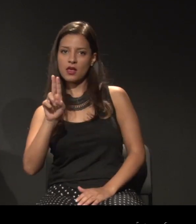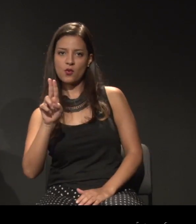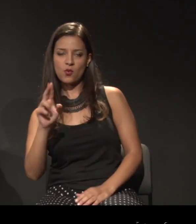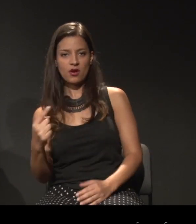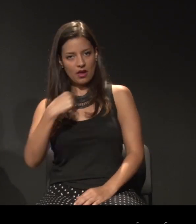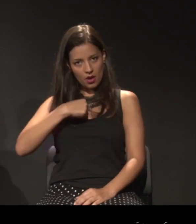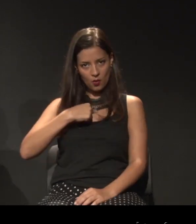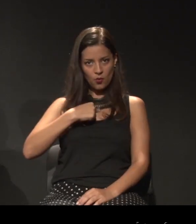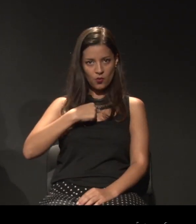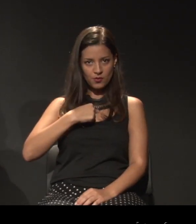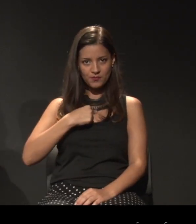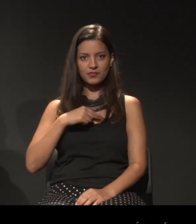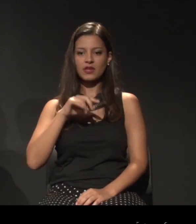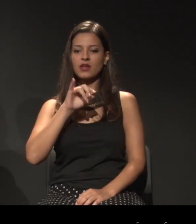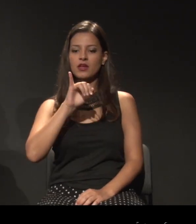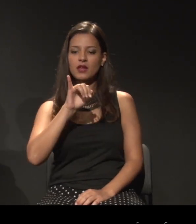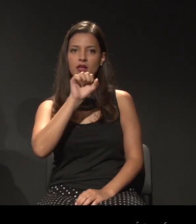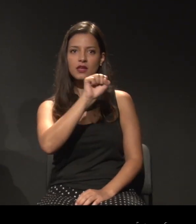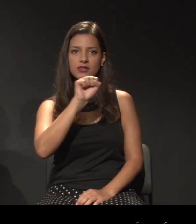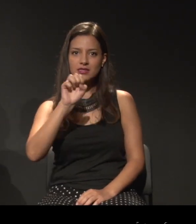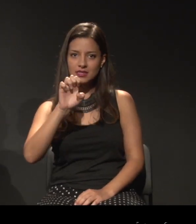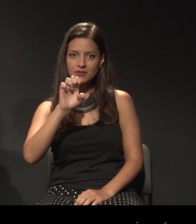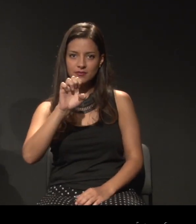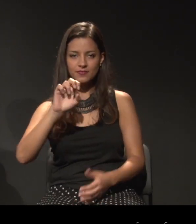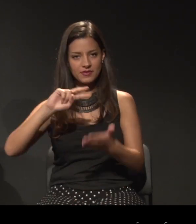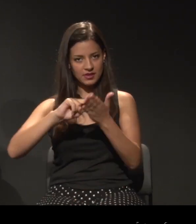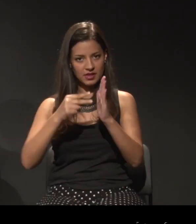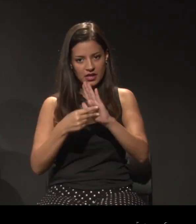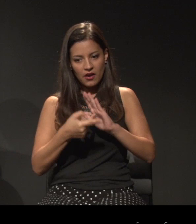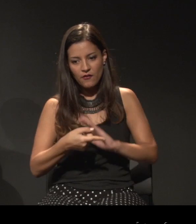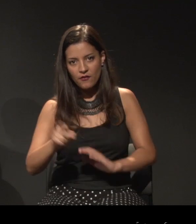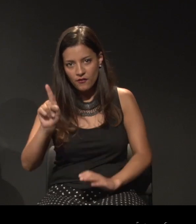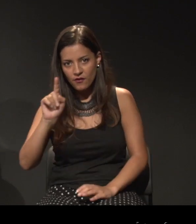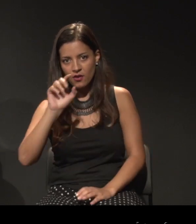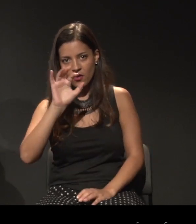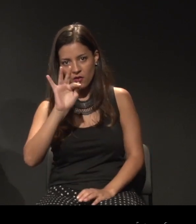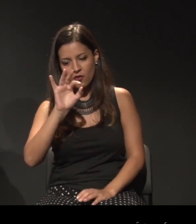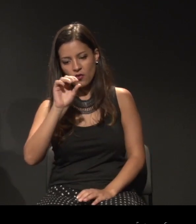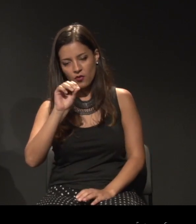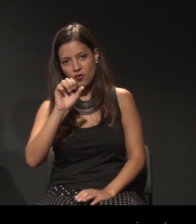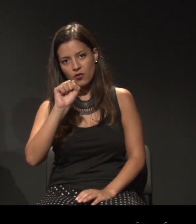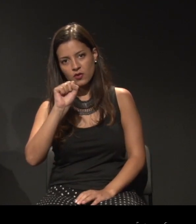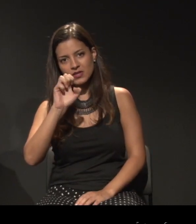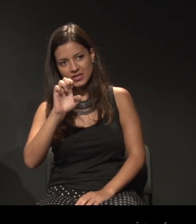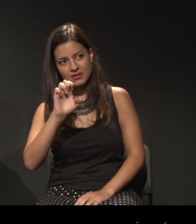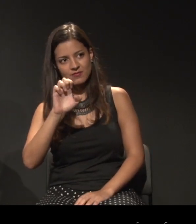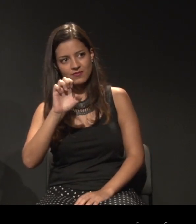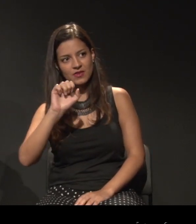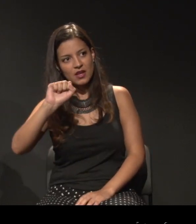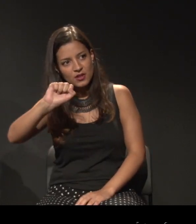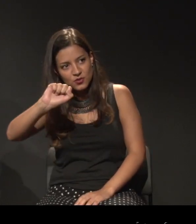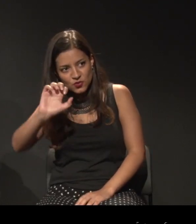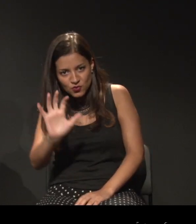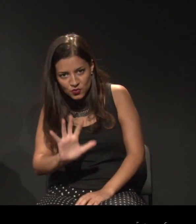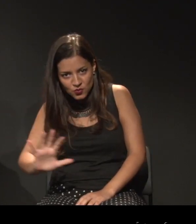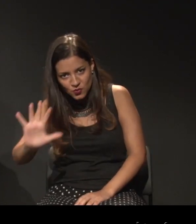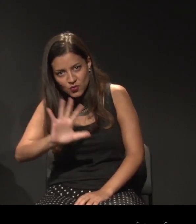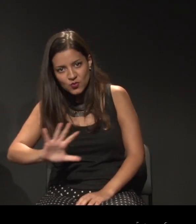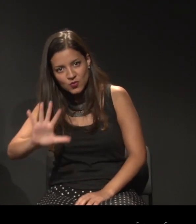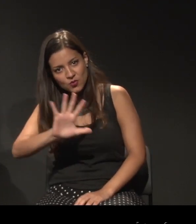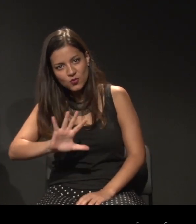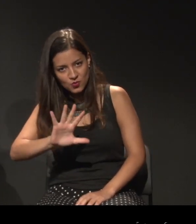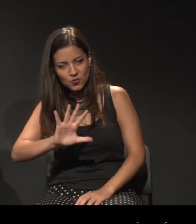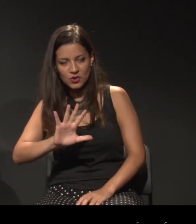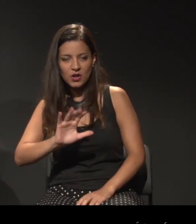E se fosse. Isso é usado, inclusive, no sul do país, no usam, usa-se também muito, né?